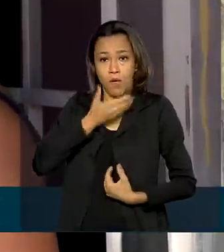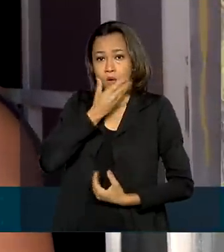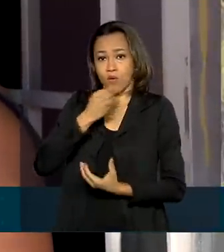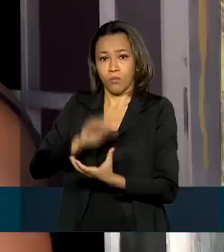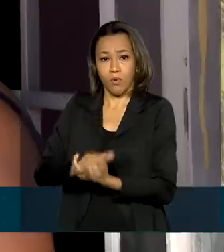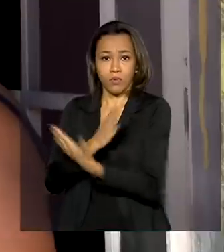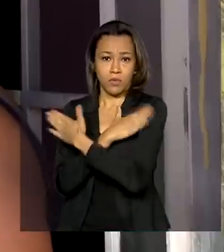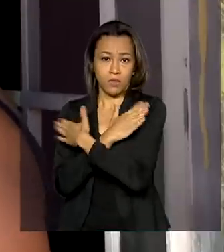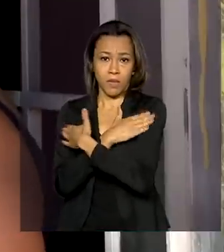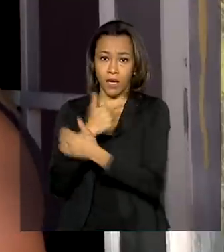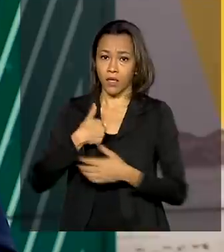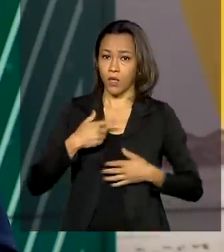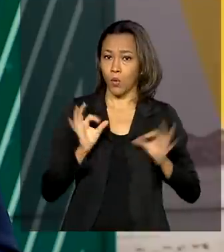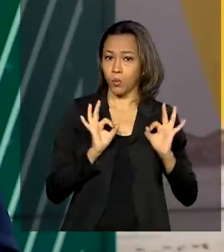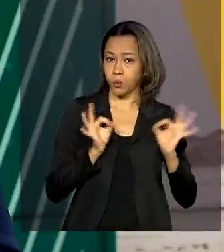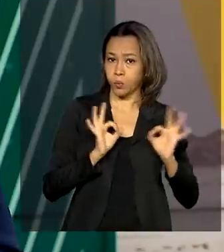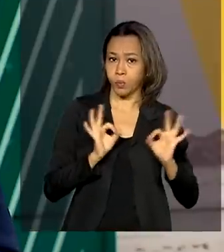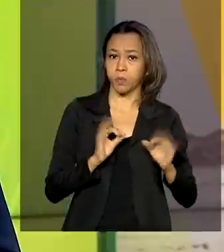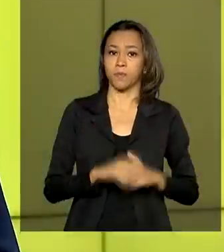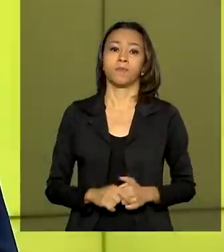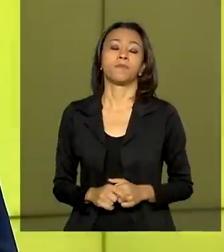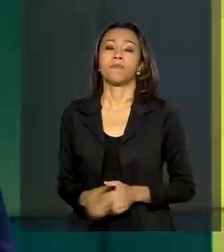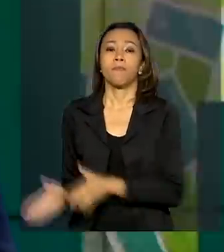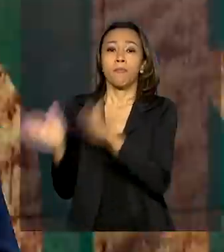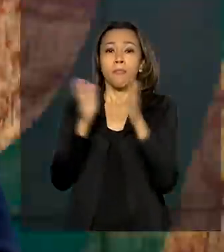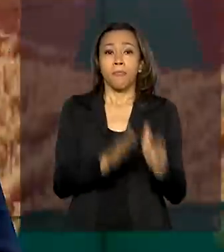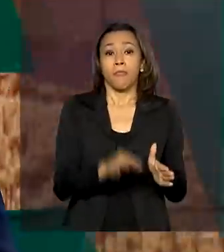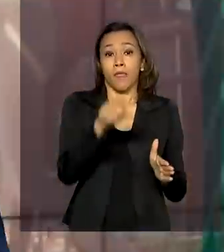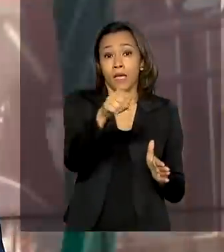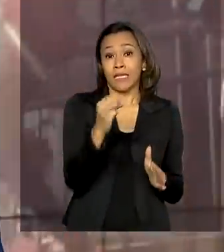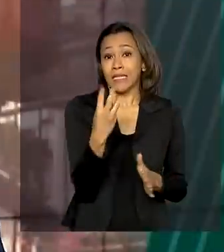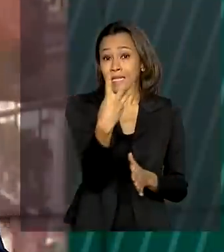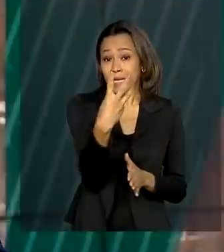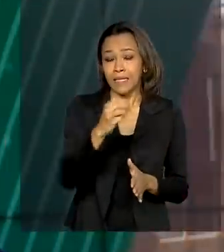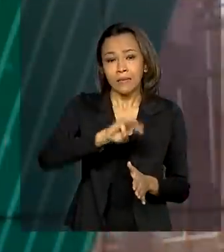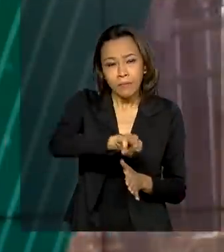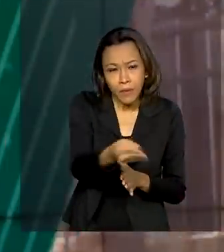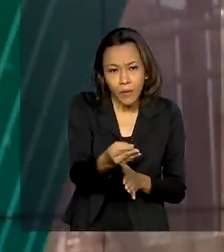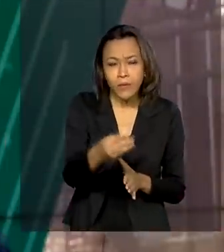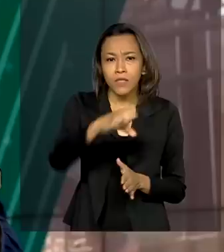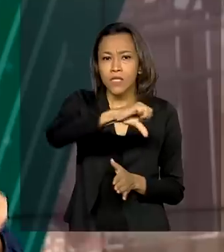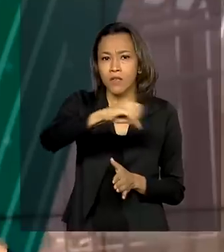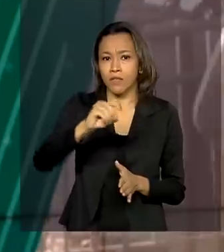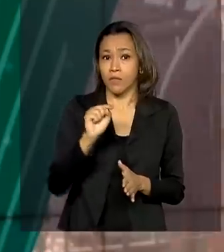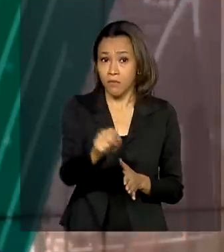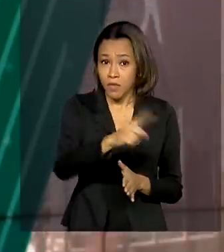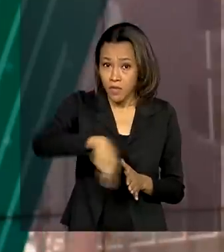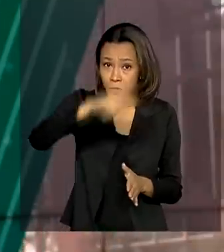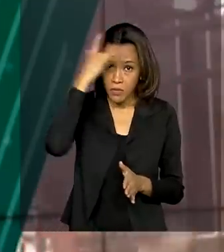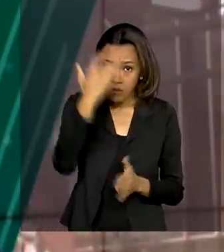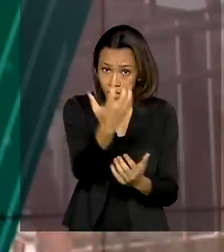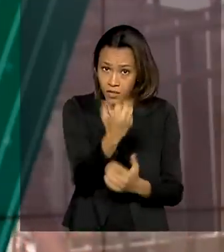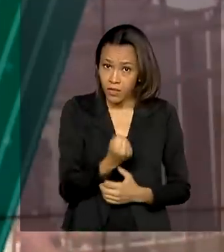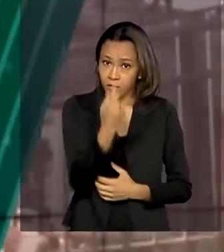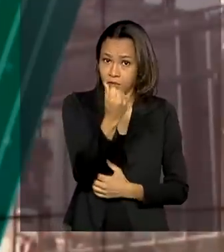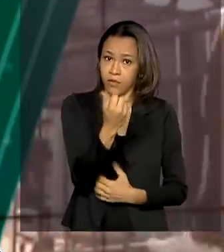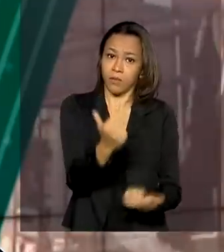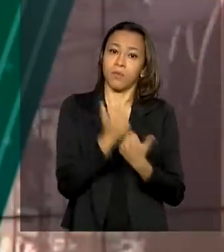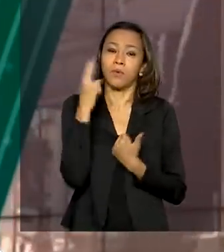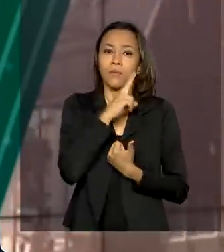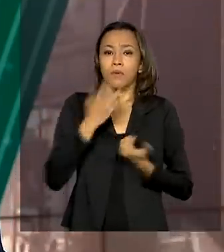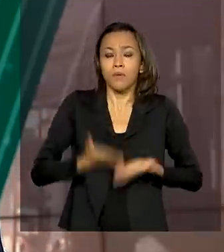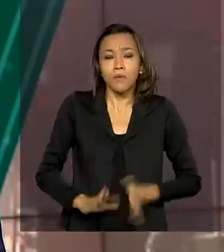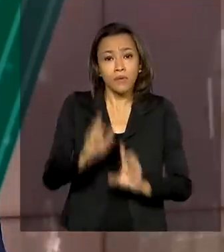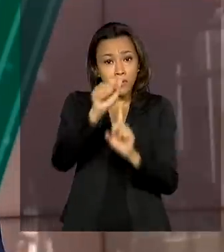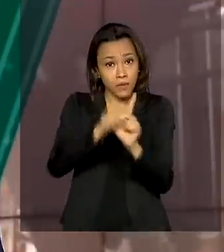eu não trabalho. E a partir de hoje, 3 milhões e 900 mil beneficiários do auxílio emergencial, nascidos em